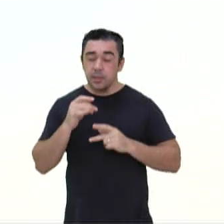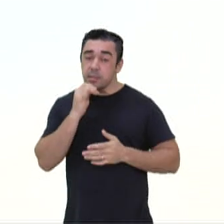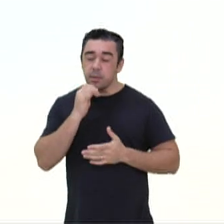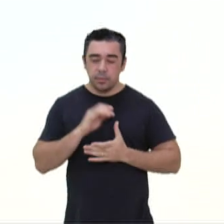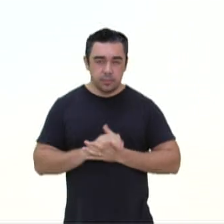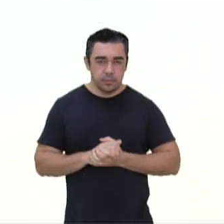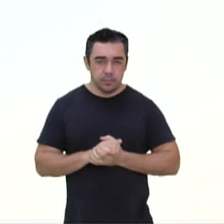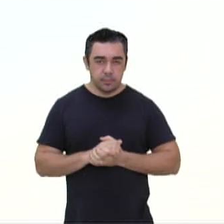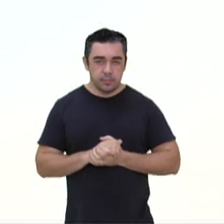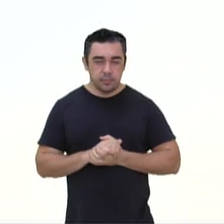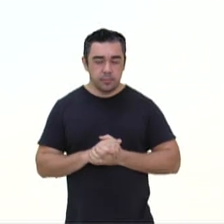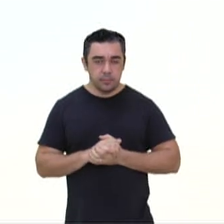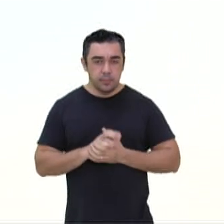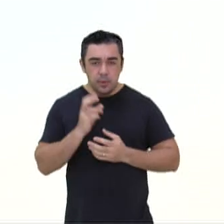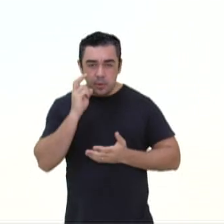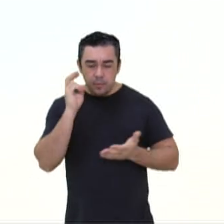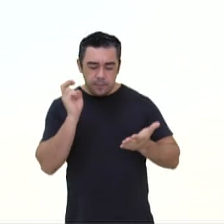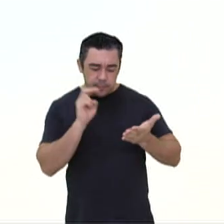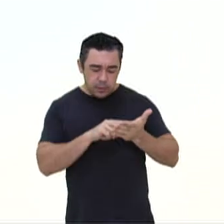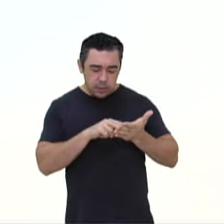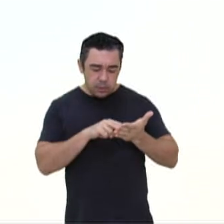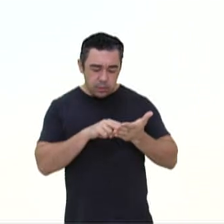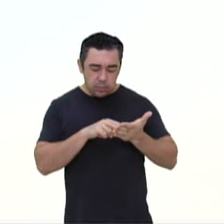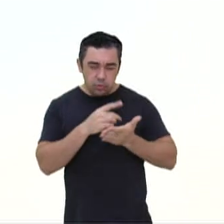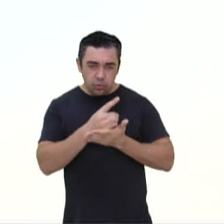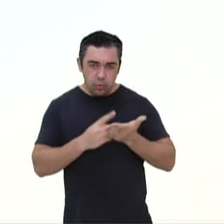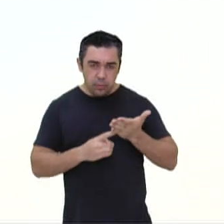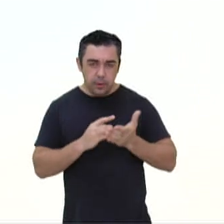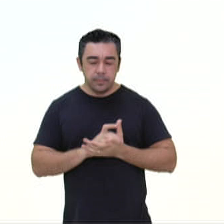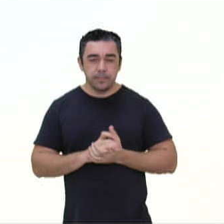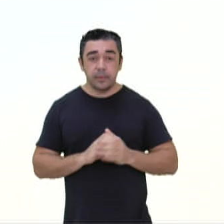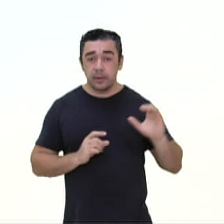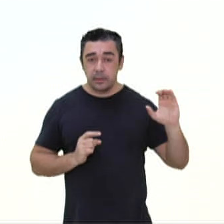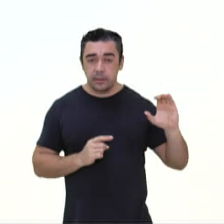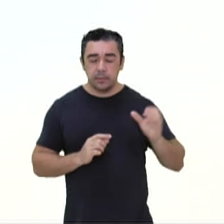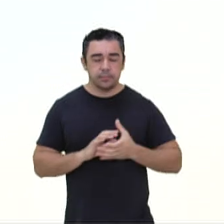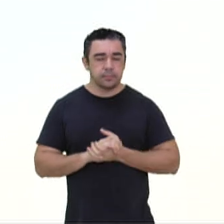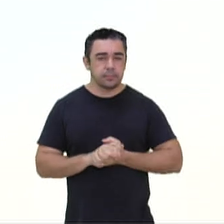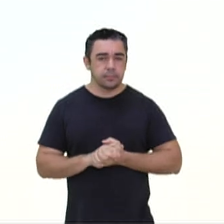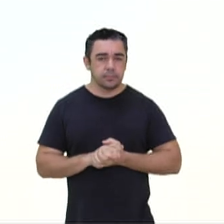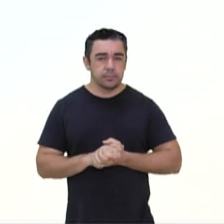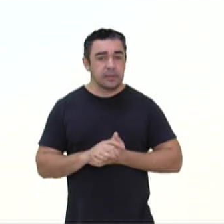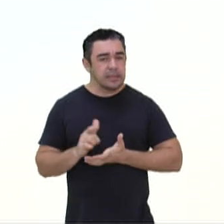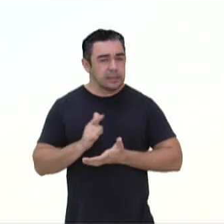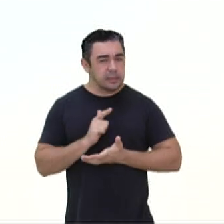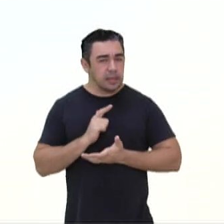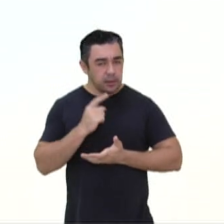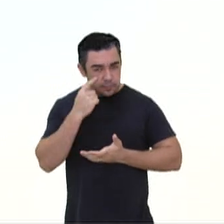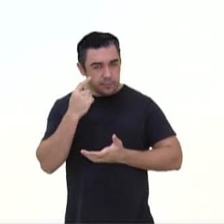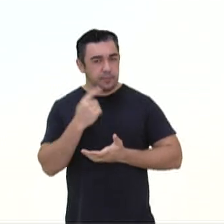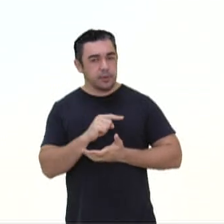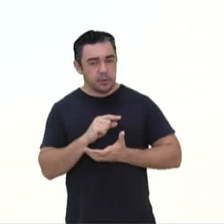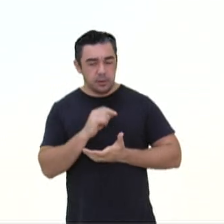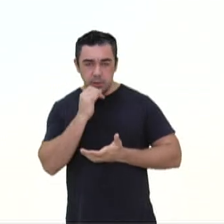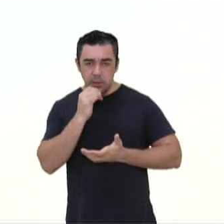Exemplo, visaram os documentos. C, no sentido de terem vista,